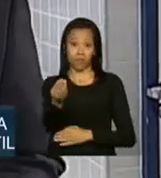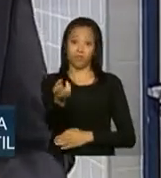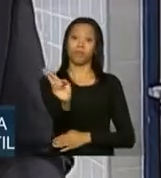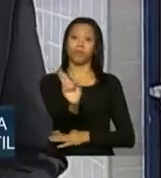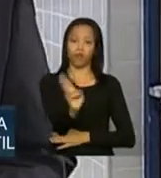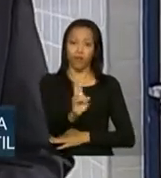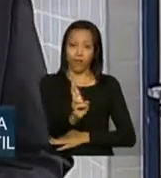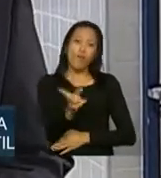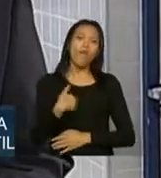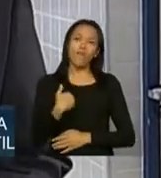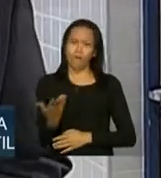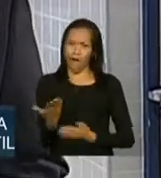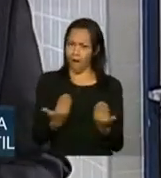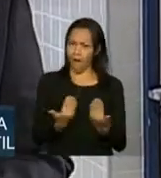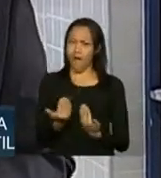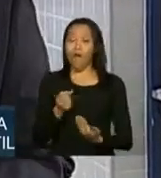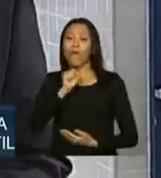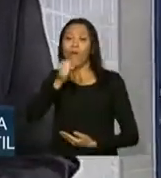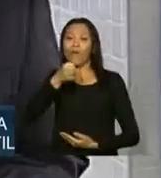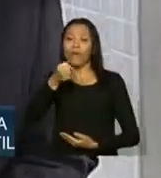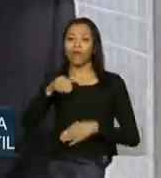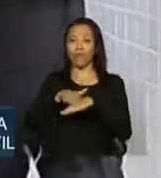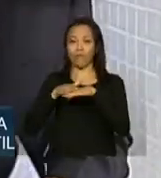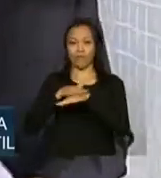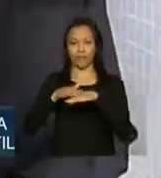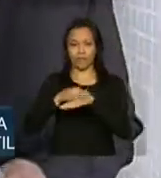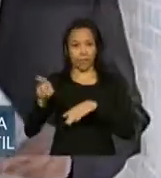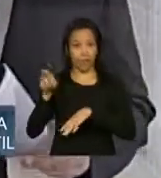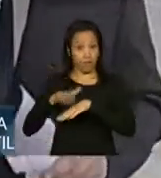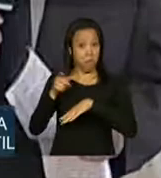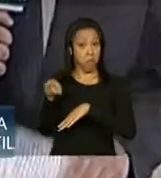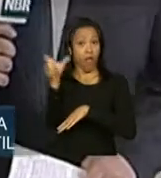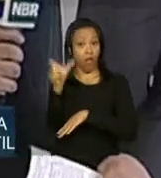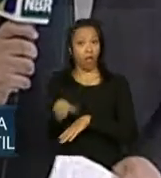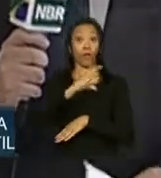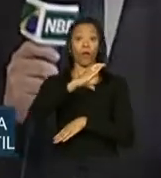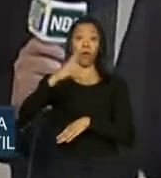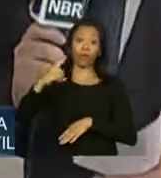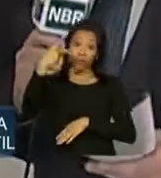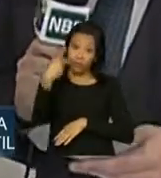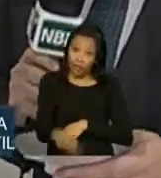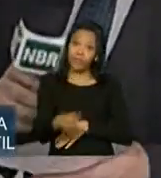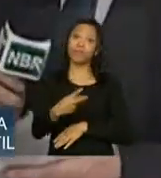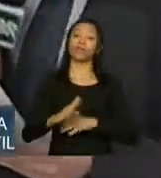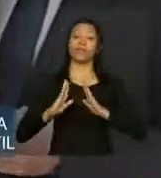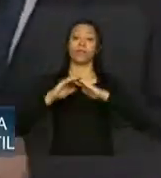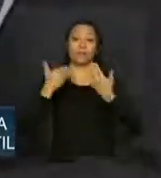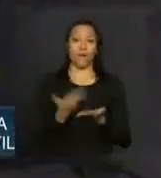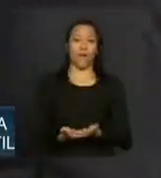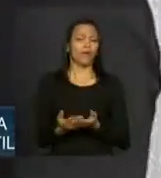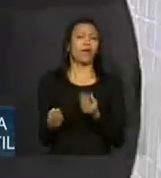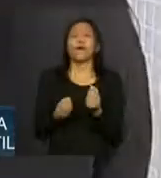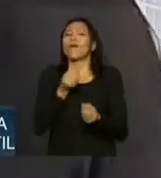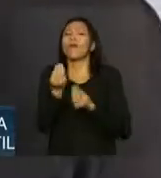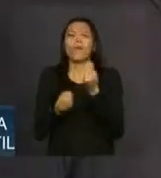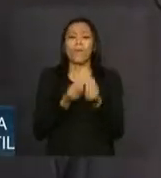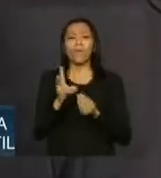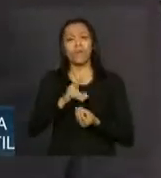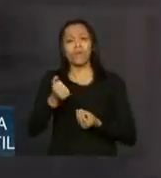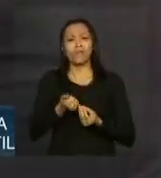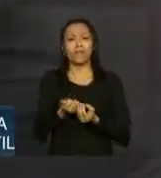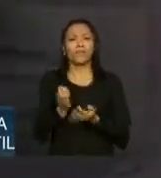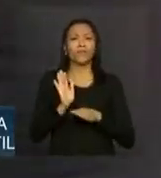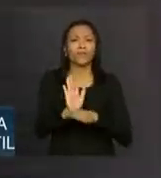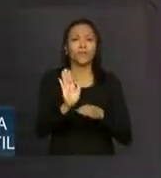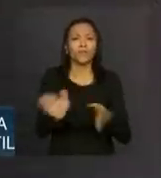reais. Eu vou conversar com a Edneia Gomes, que é coordenadora pedagógica aqui da unidade. Edneia, como vai ser feito o atendimento